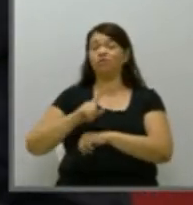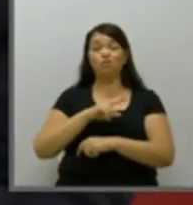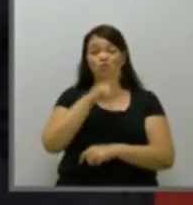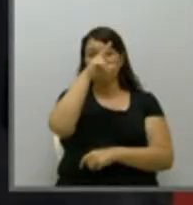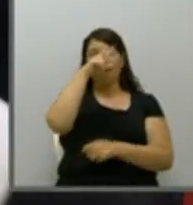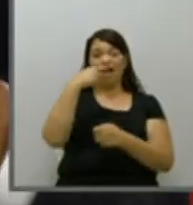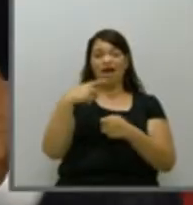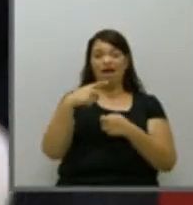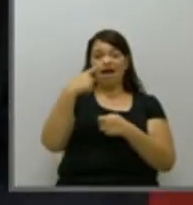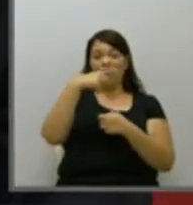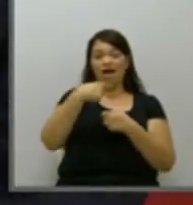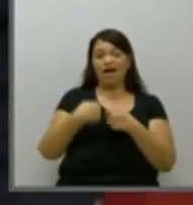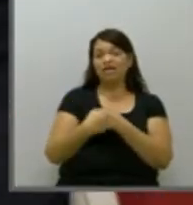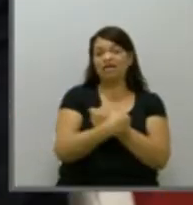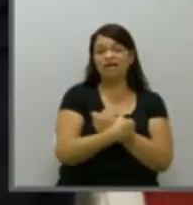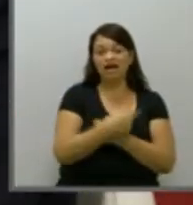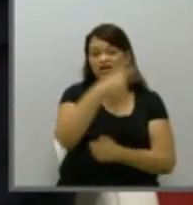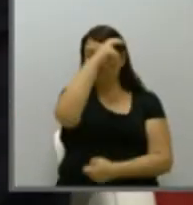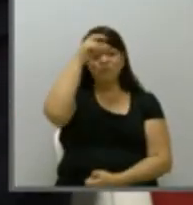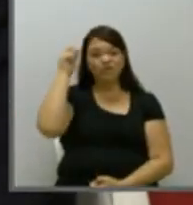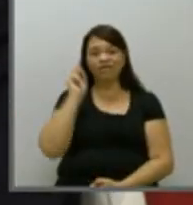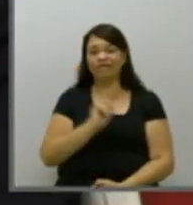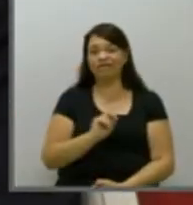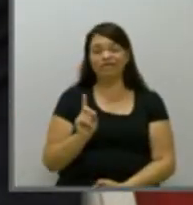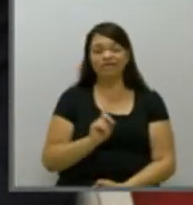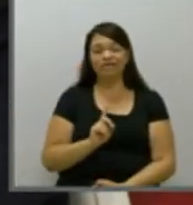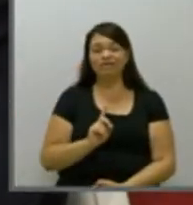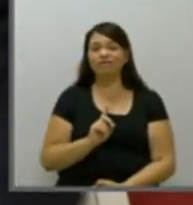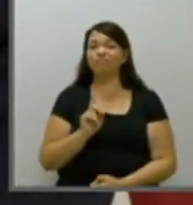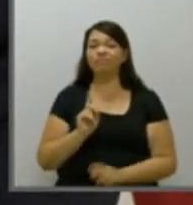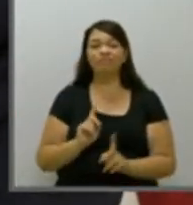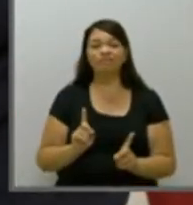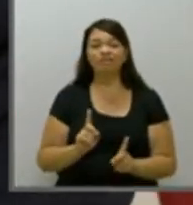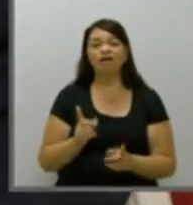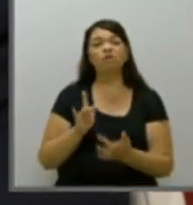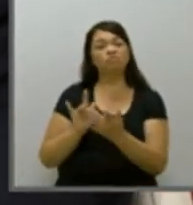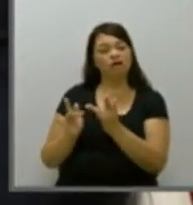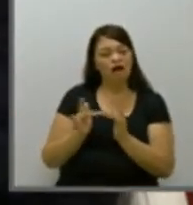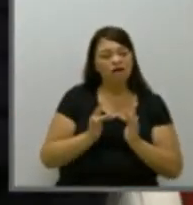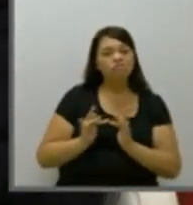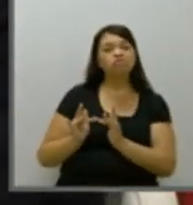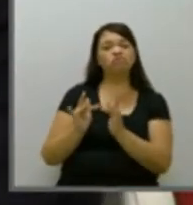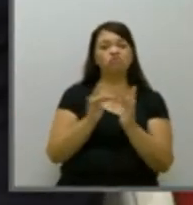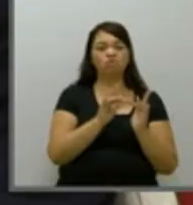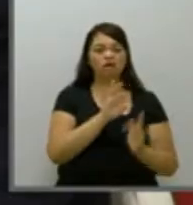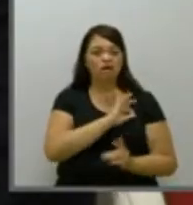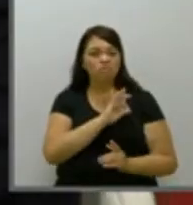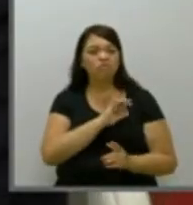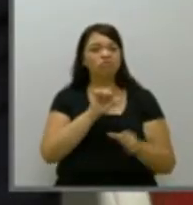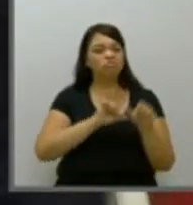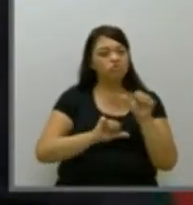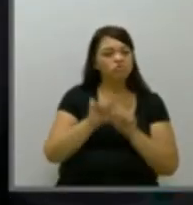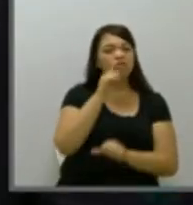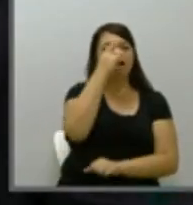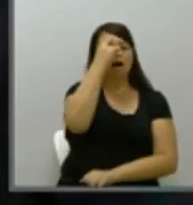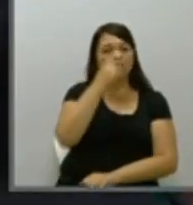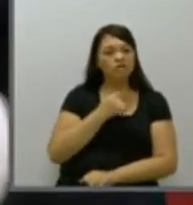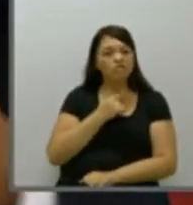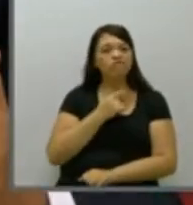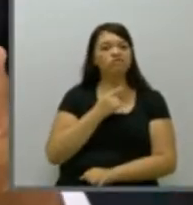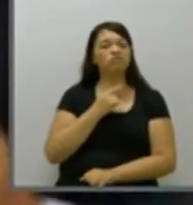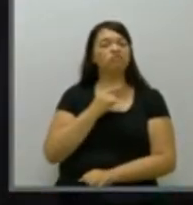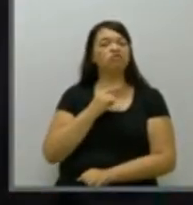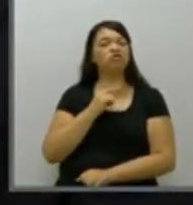O município pode articular as guardas, articular as polícias, mudar o perfil da Guarda Municipal,